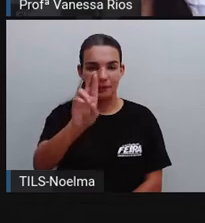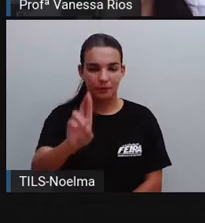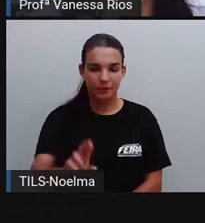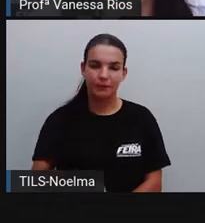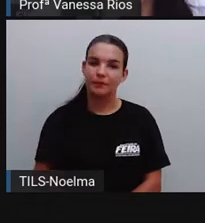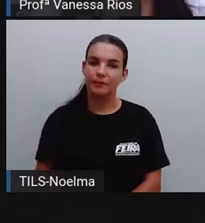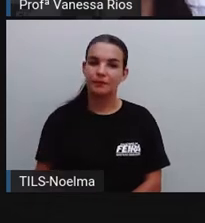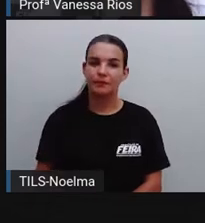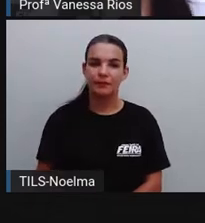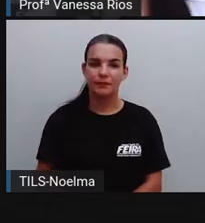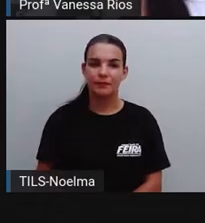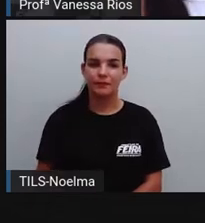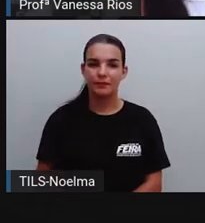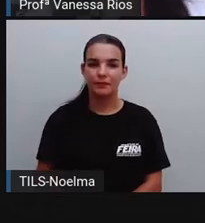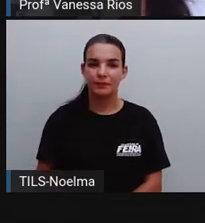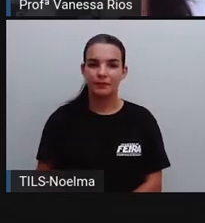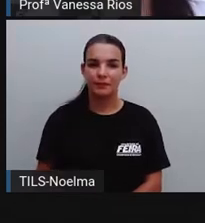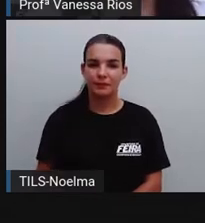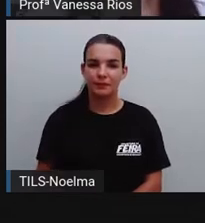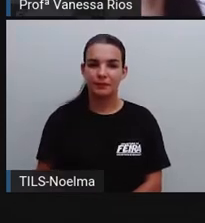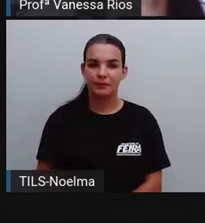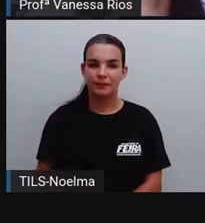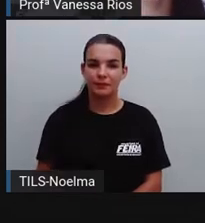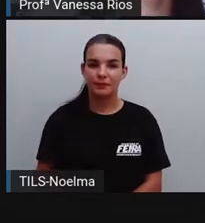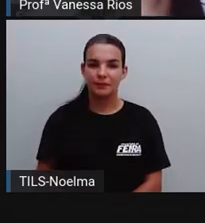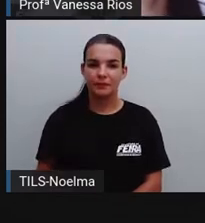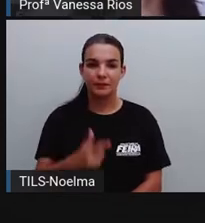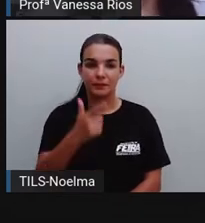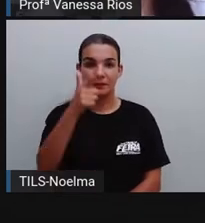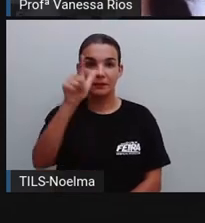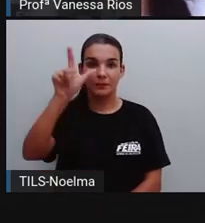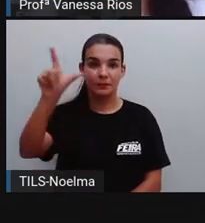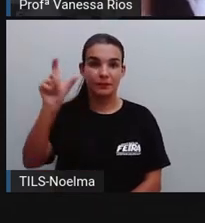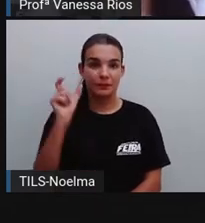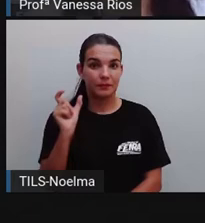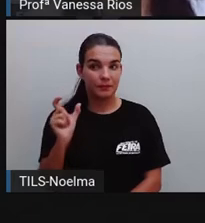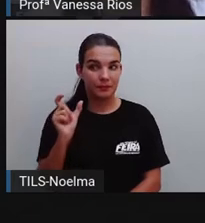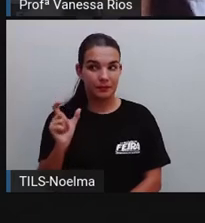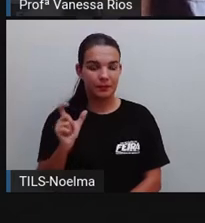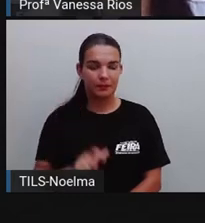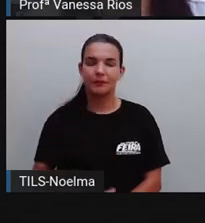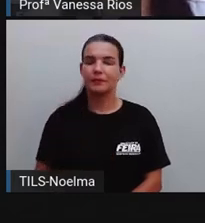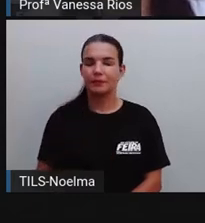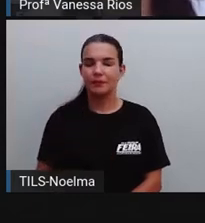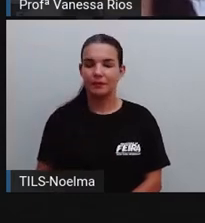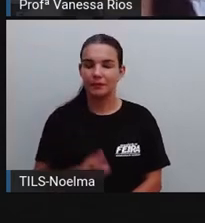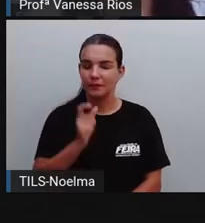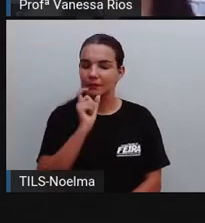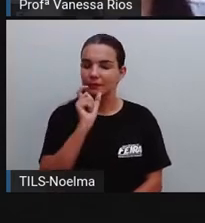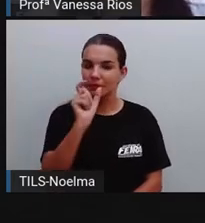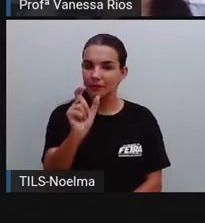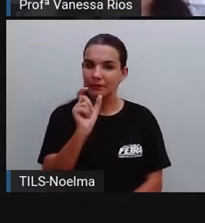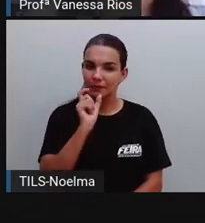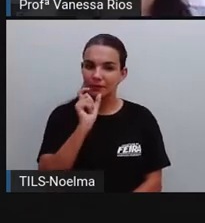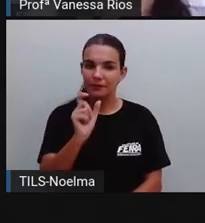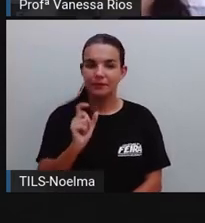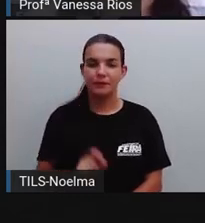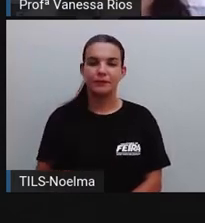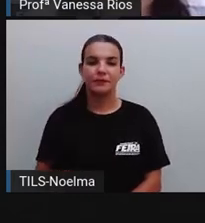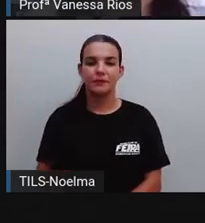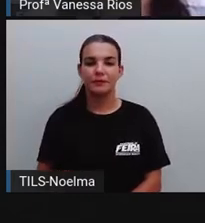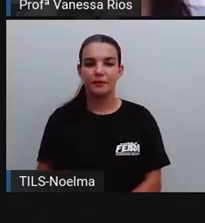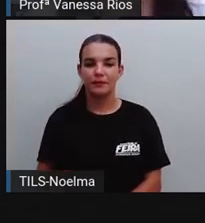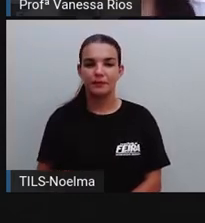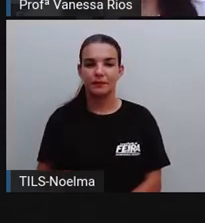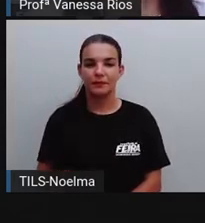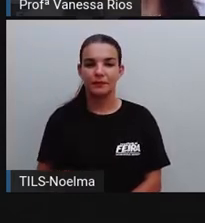Escreveram? Pronto. Pronto. próxima palavra aí do nosso vocabulário, né? Da nossa lista de palavras é a